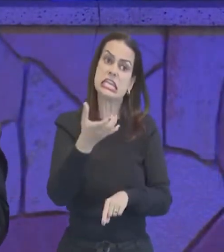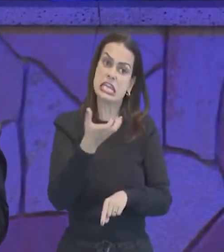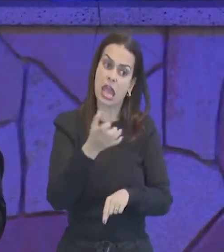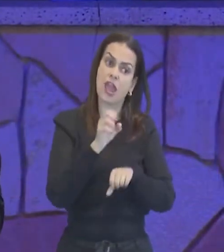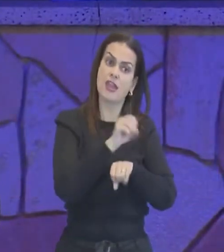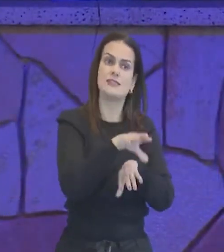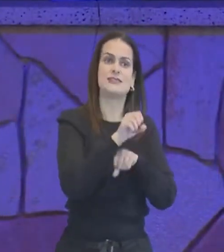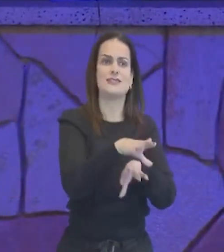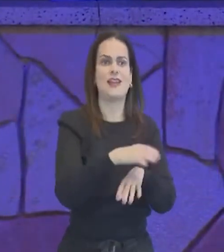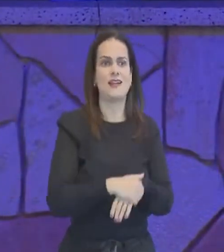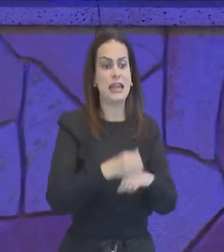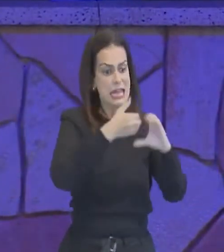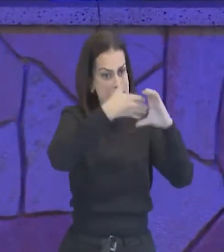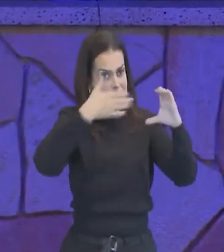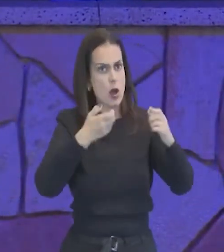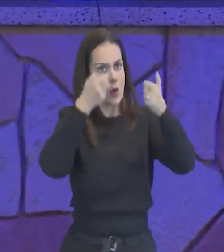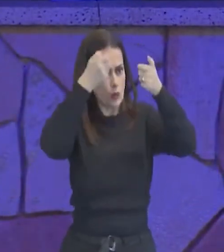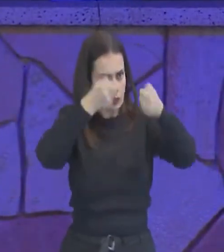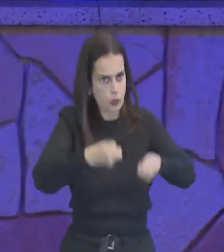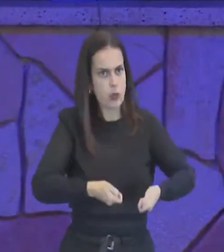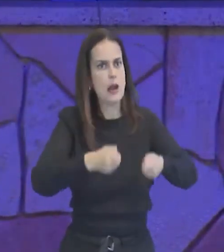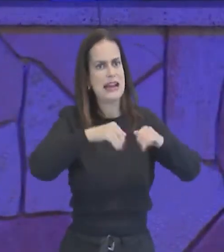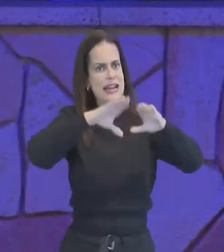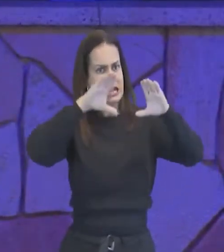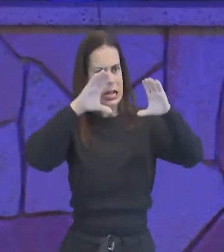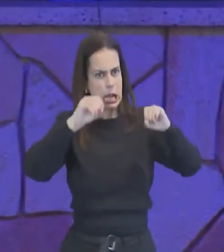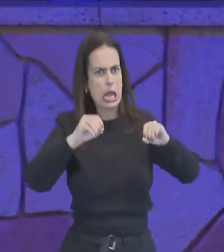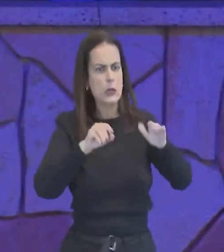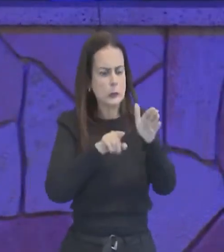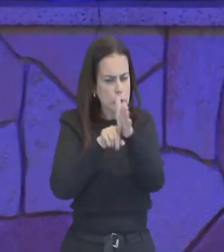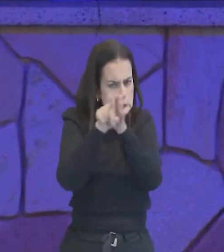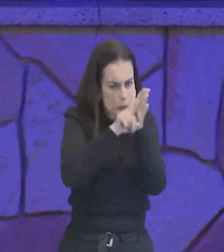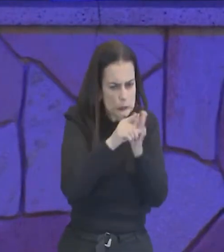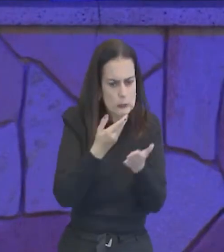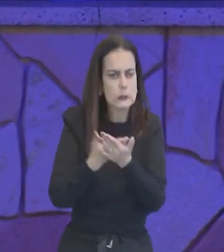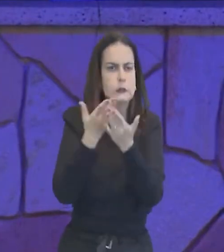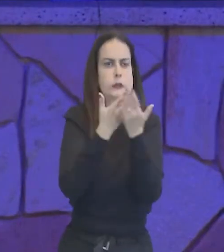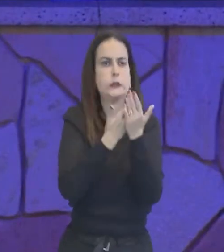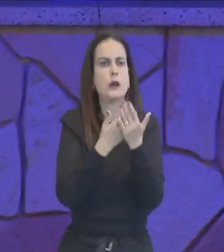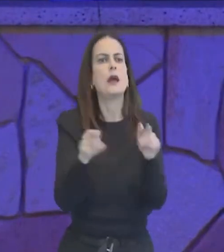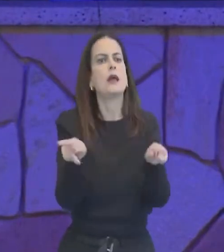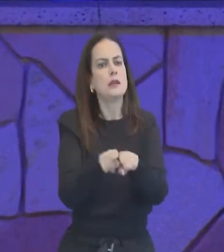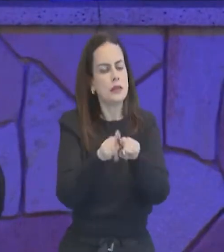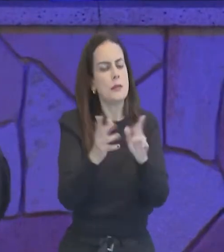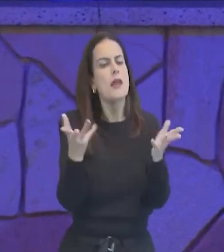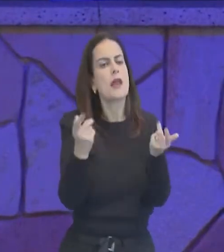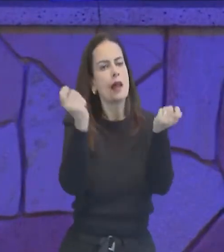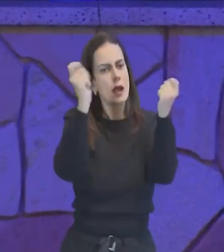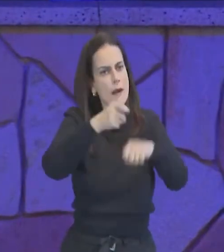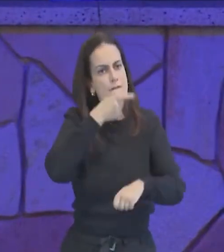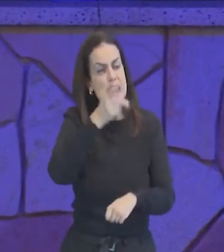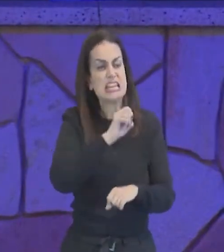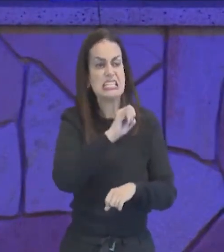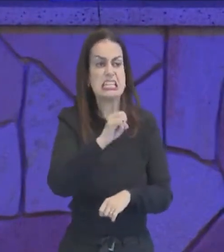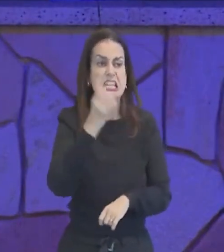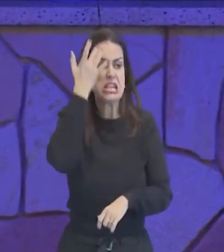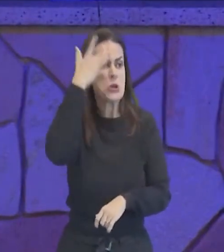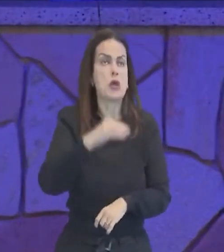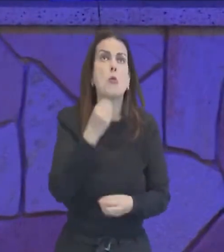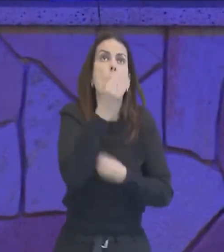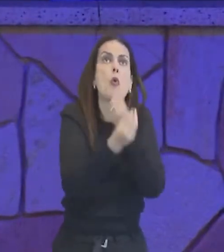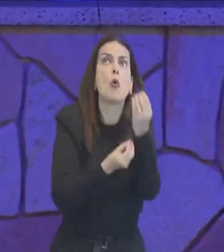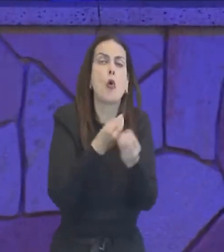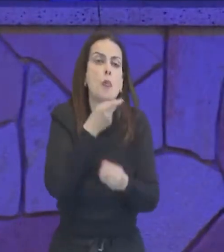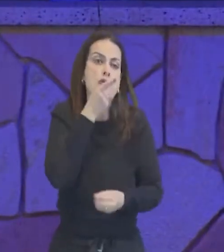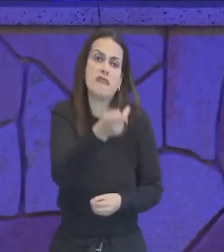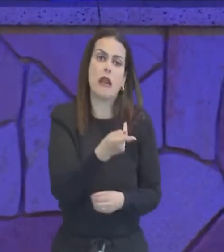características, tem autoridade, é prático, é analista, e também é capaz de falar, se não souber falar também, aí a gente vai